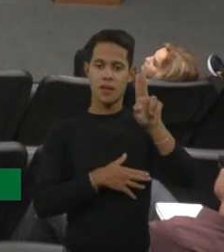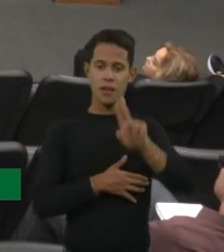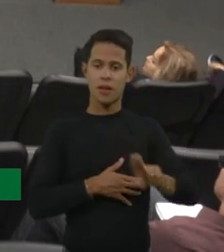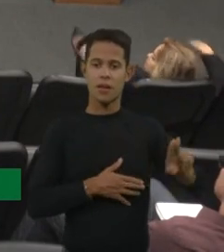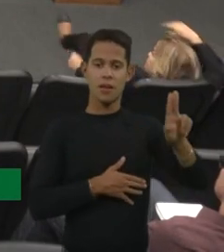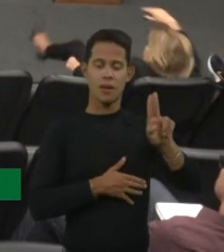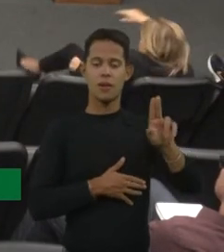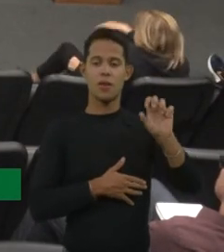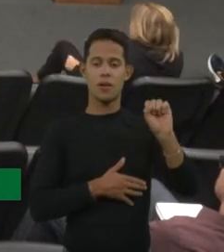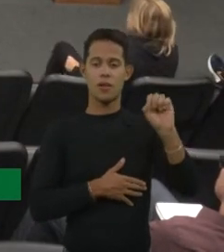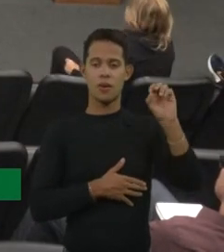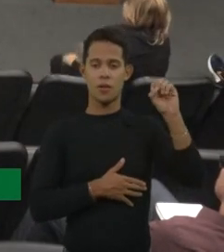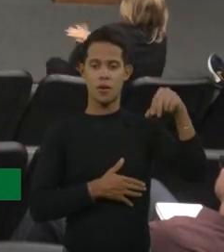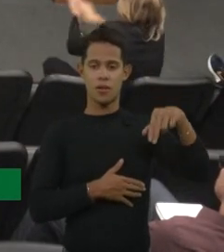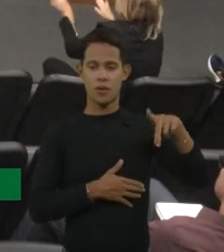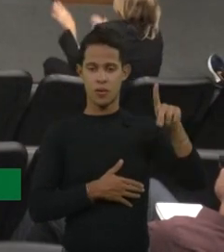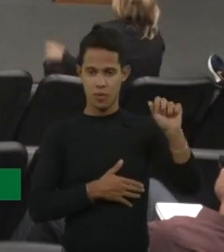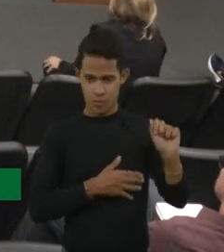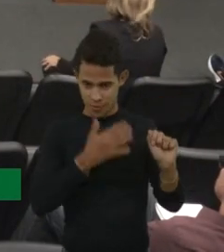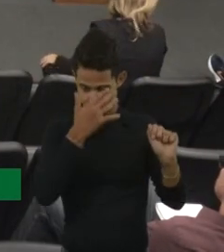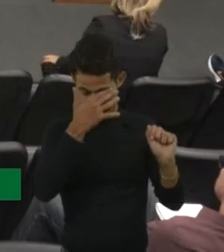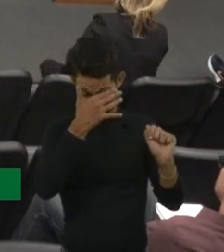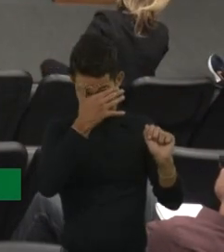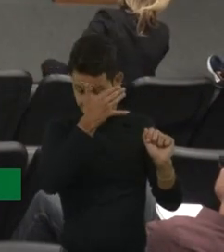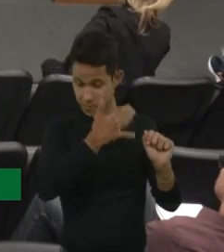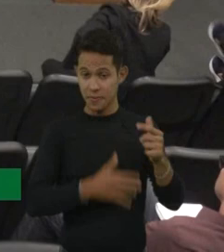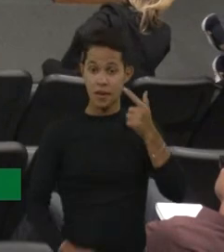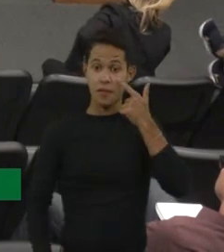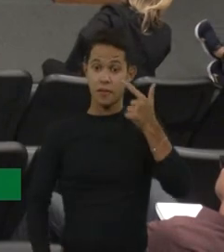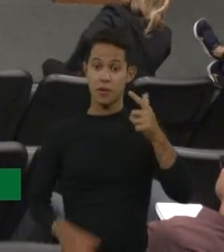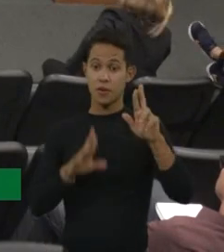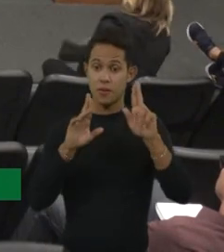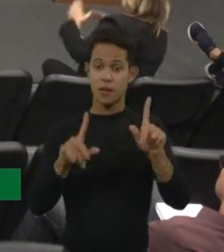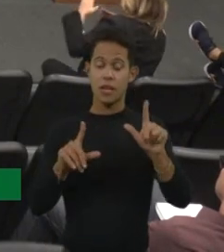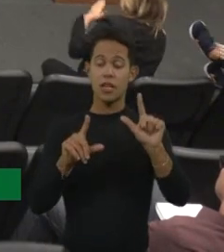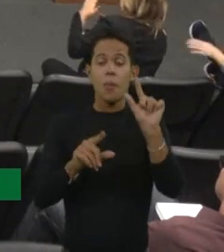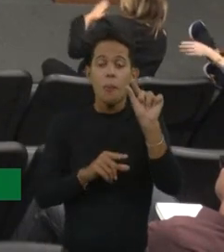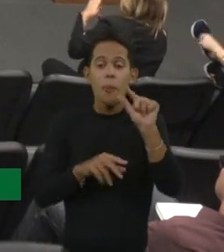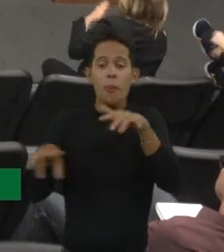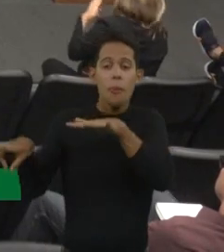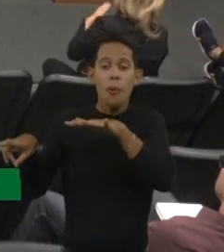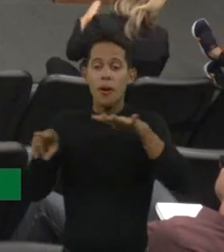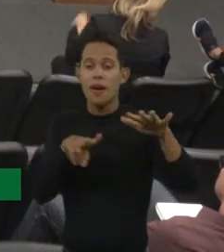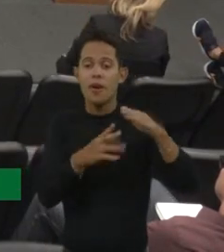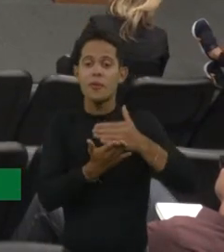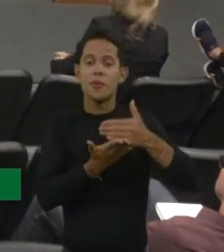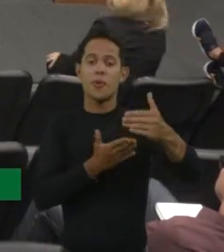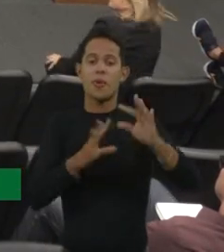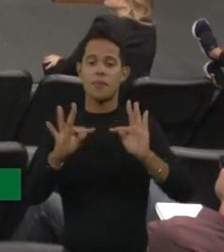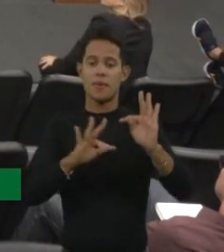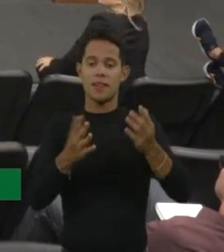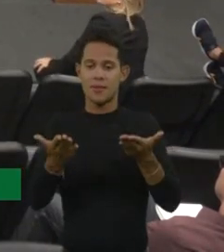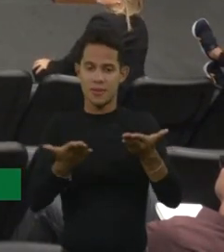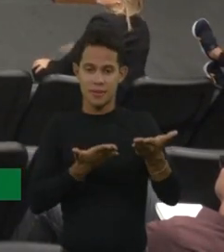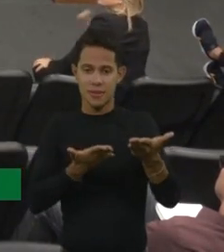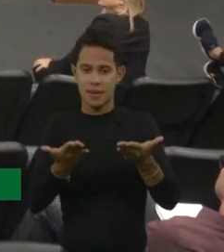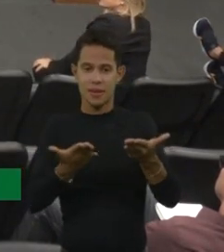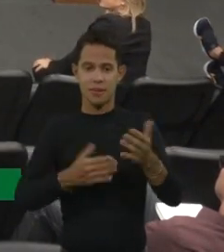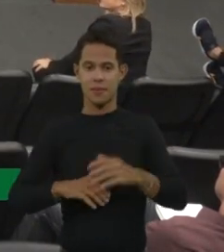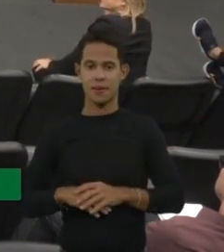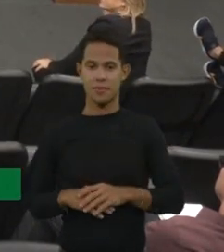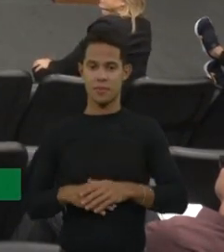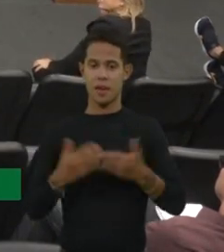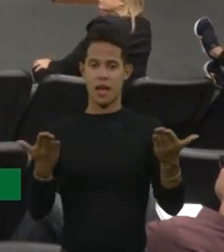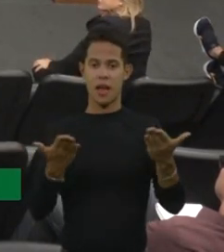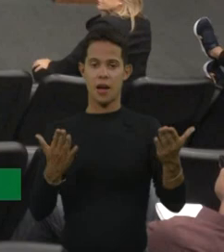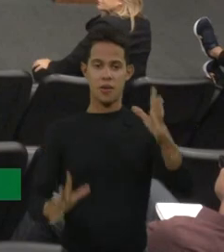som. Então, a diferença que faz, né, há poucas semanas no início do tratamento. E por fim, gente, então, esse